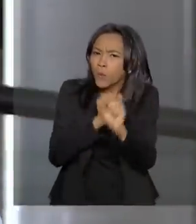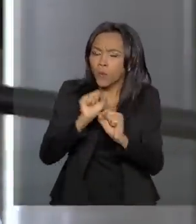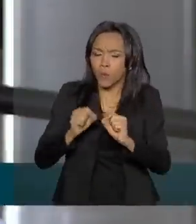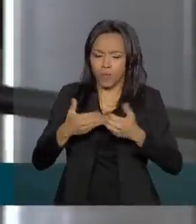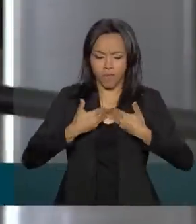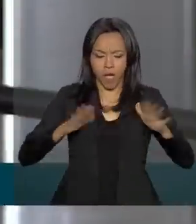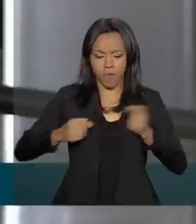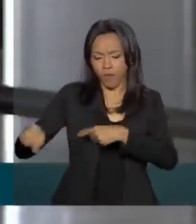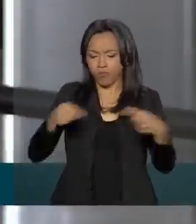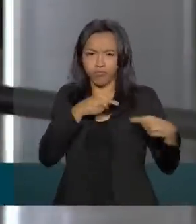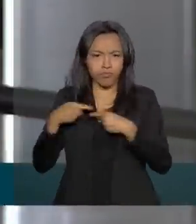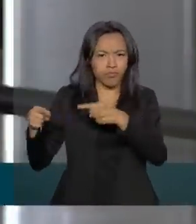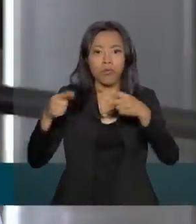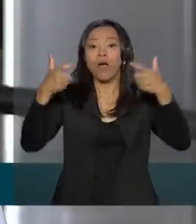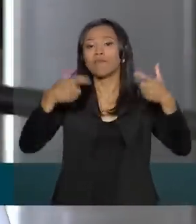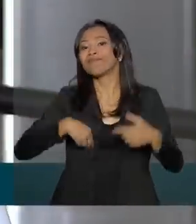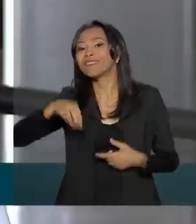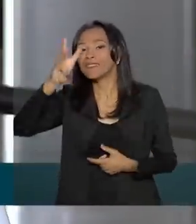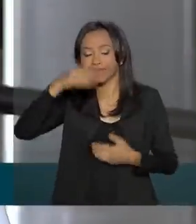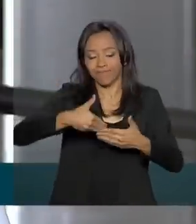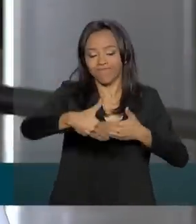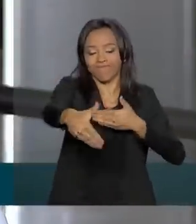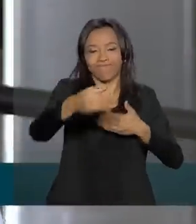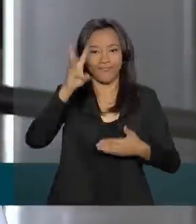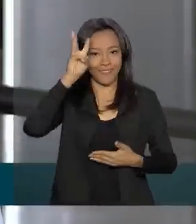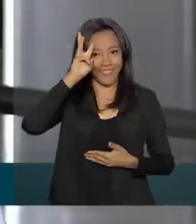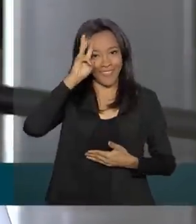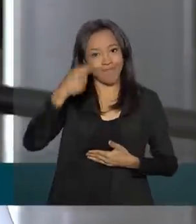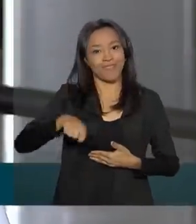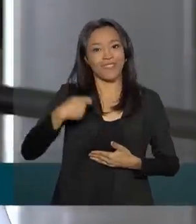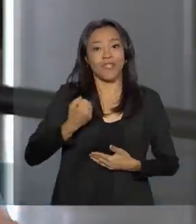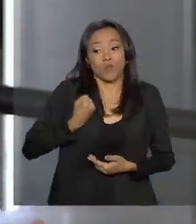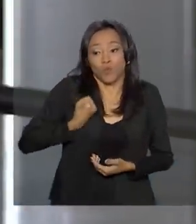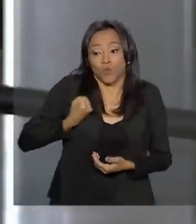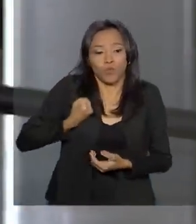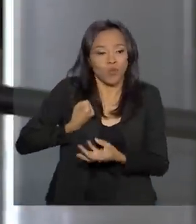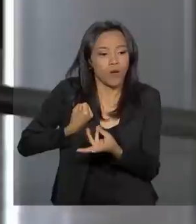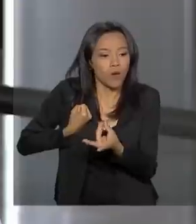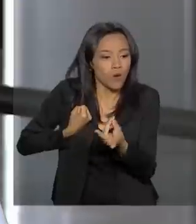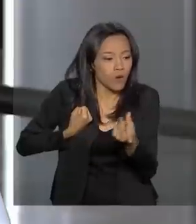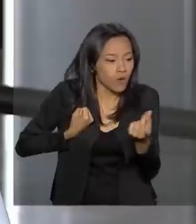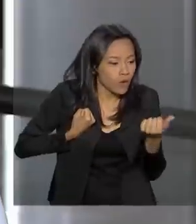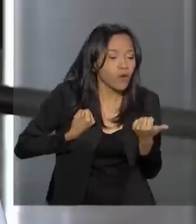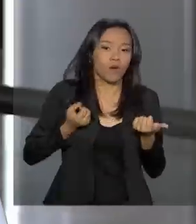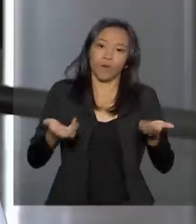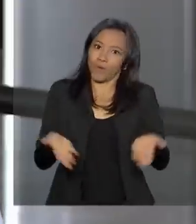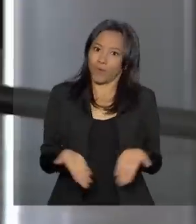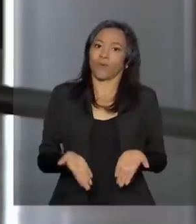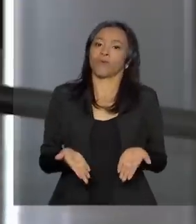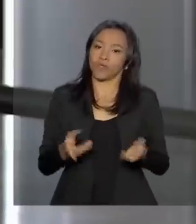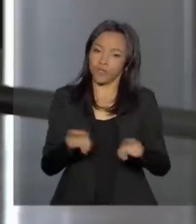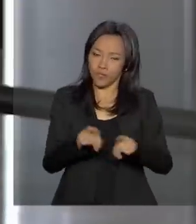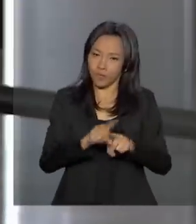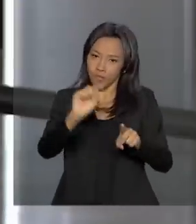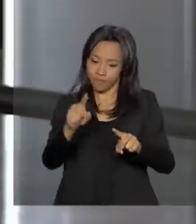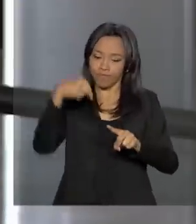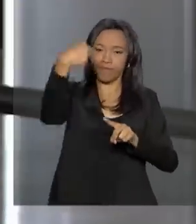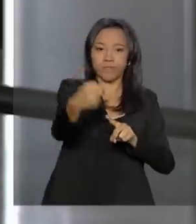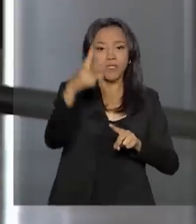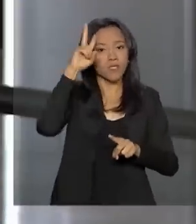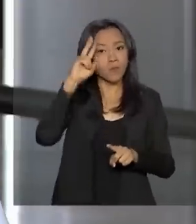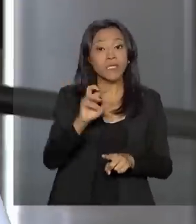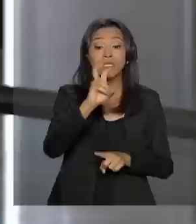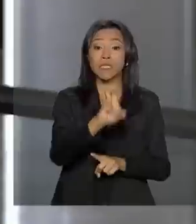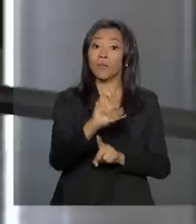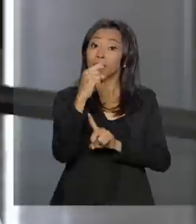de discussão na próxima terça-feira, os governistas precisam colocar quórum na sessão de hoje e também de segunda-feira, e no mínimo 51